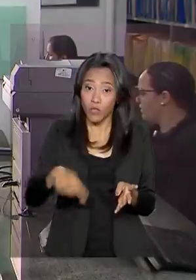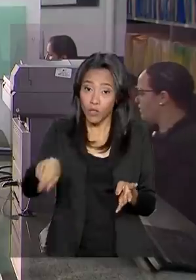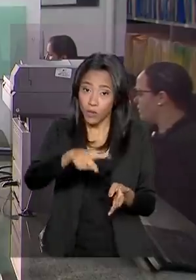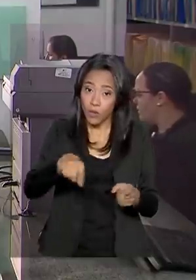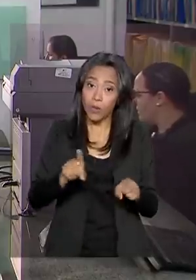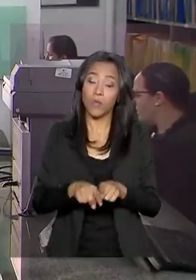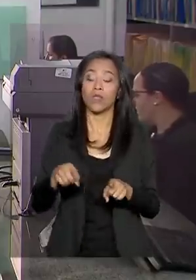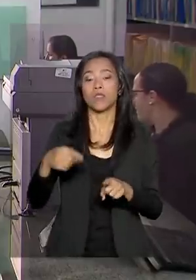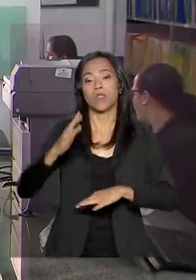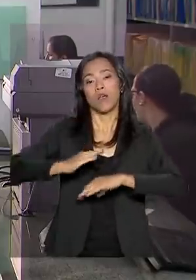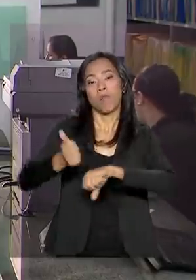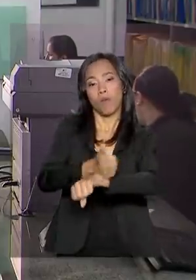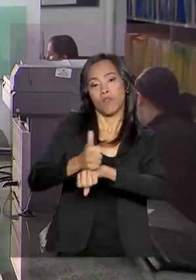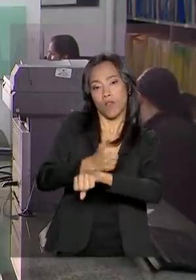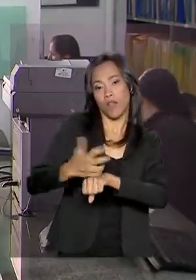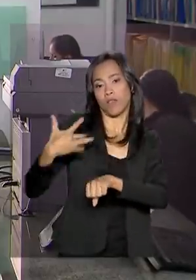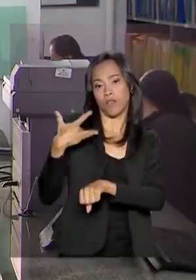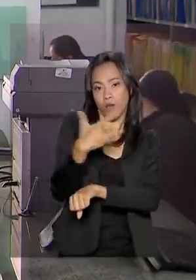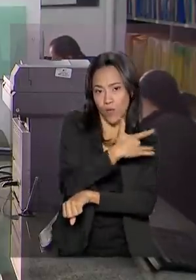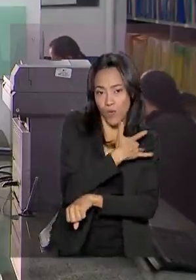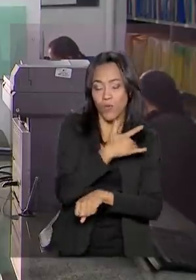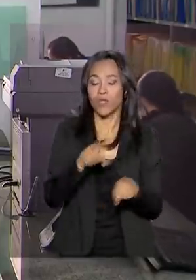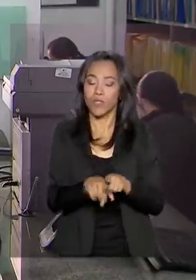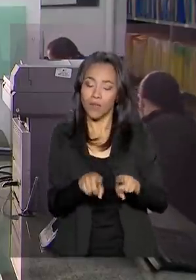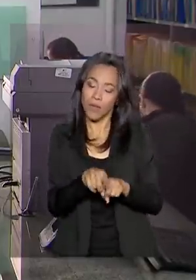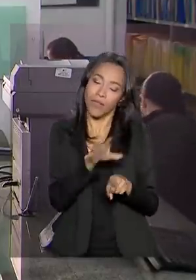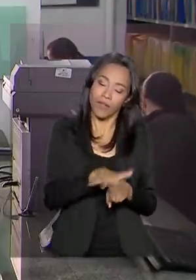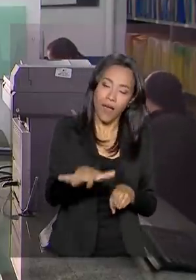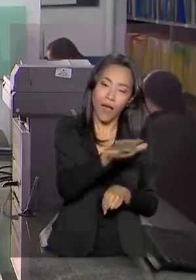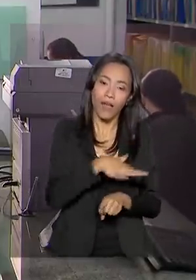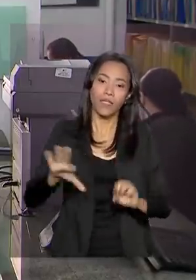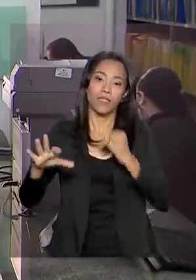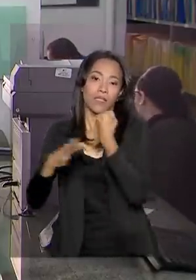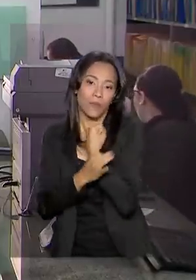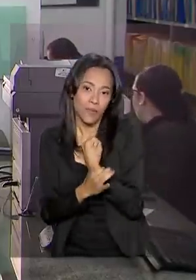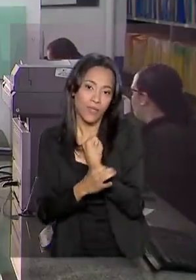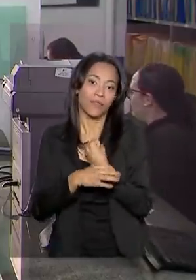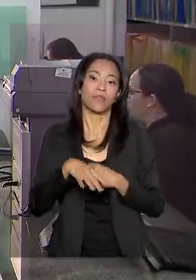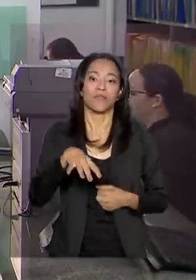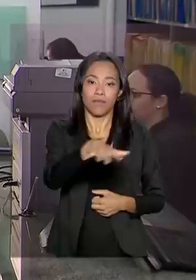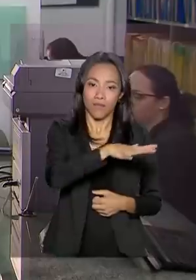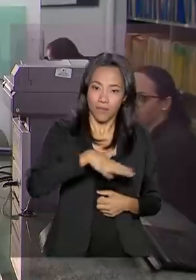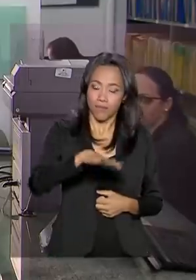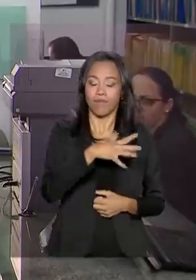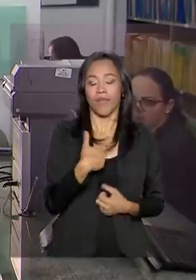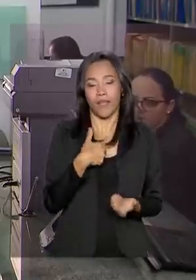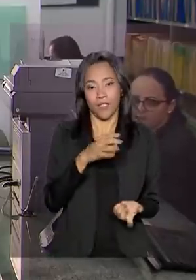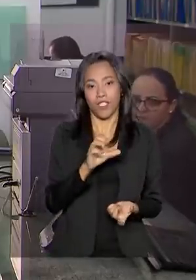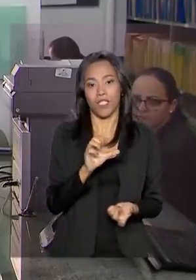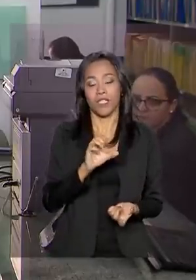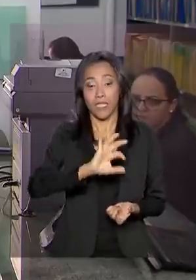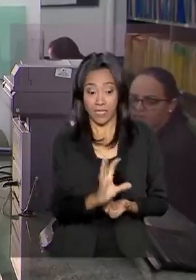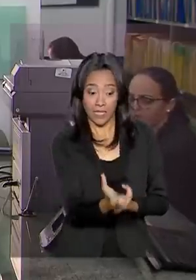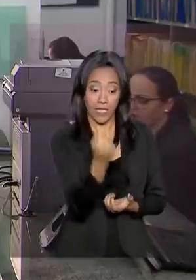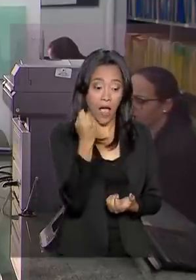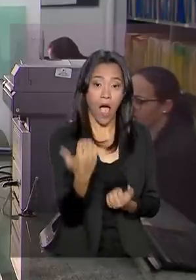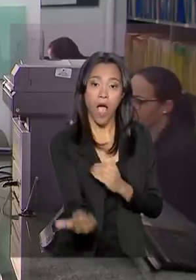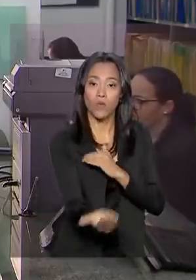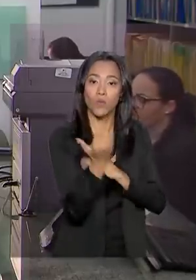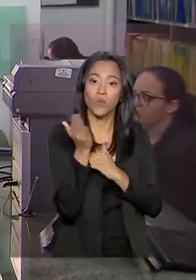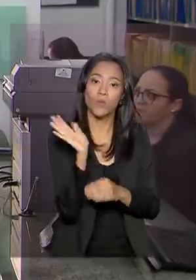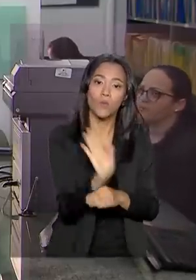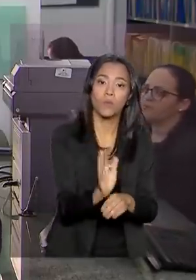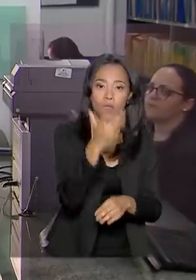profissionais da saúde e profissionais das forças de segurança e salvamento. É sempre bom lembrar que a vacina é segura e